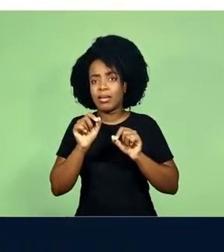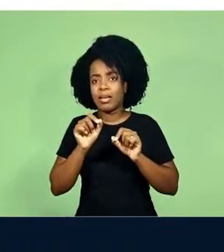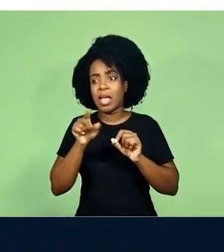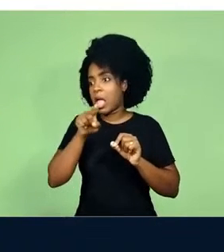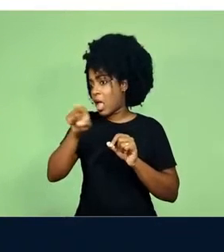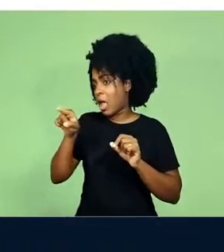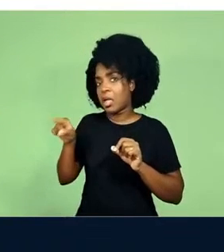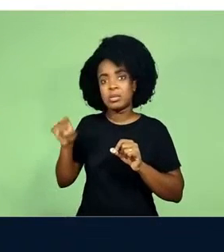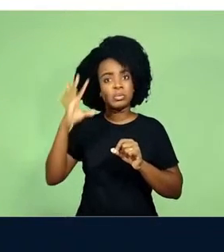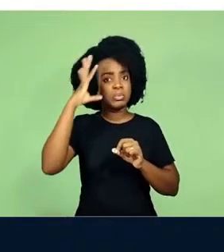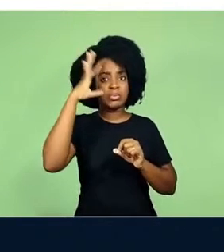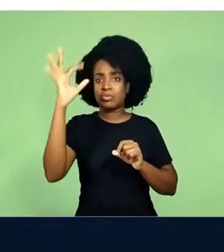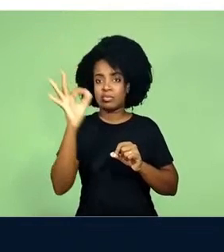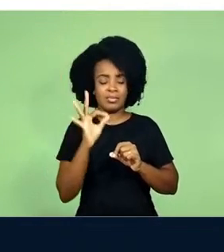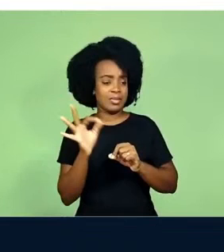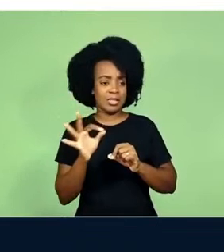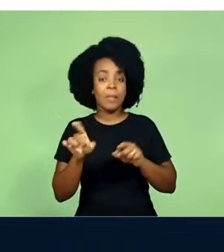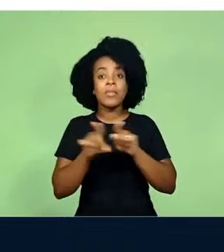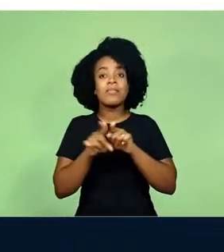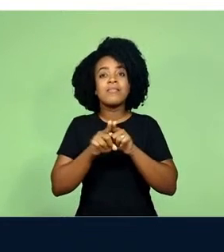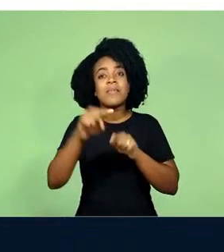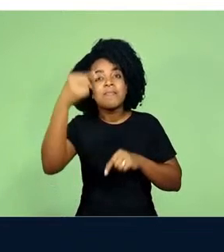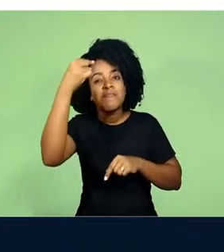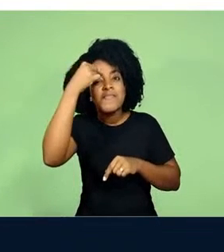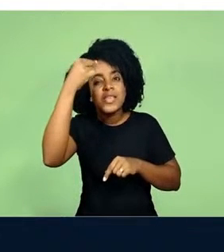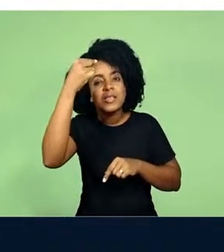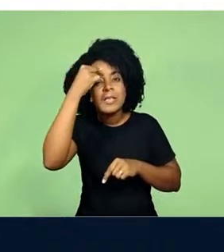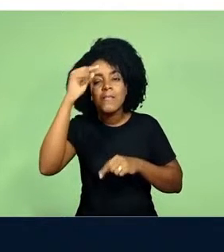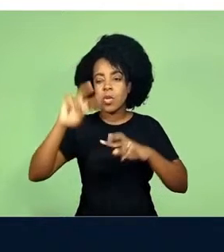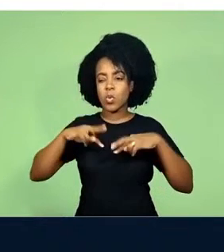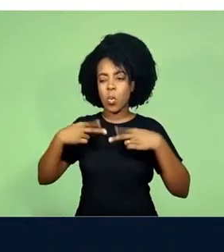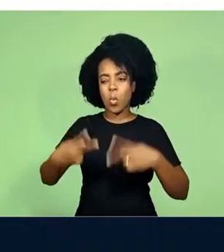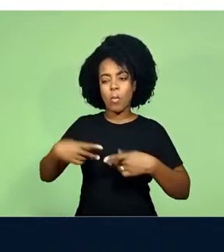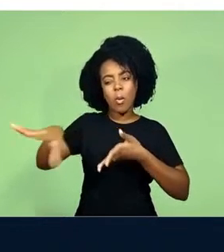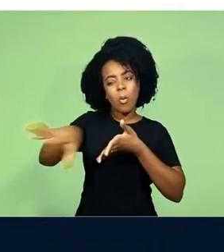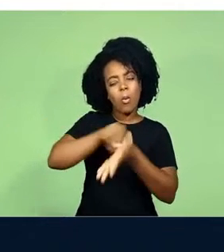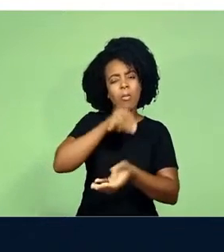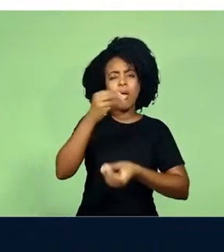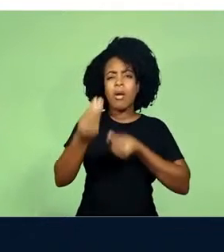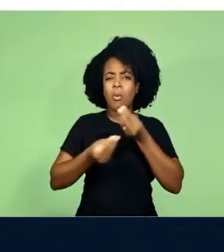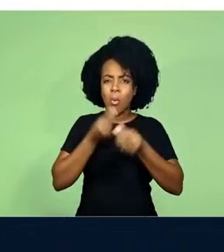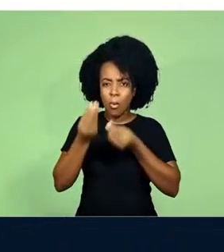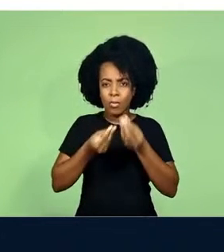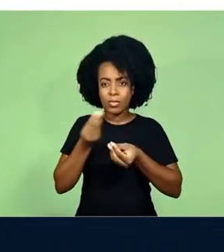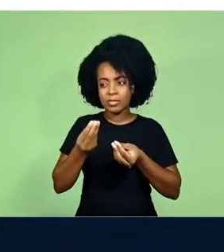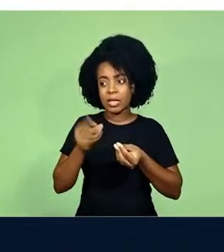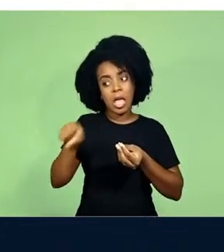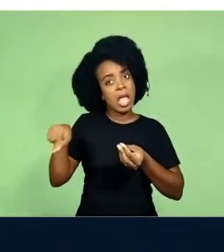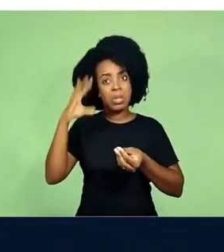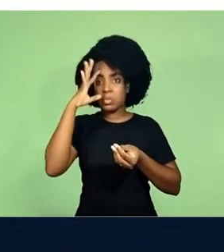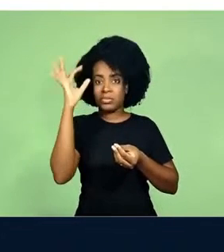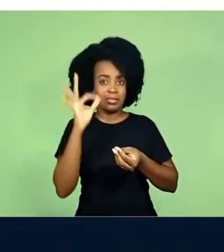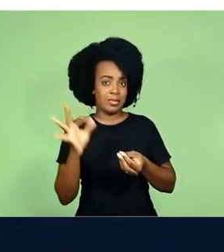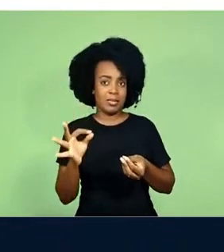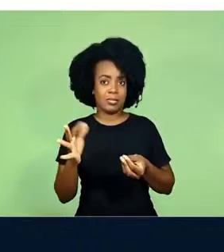de raciocínio ou mimetizar o pensamento humano. Ou seja, imitar o pensamento humano.